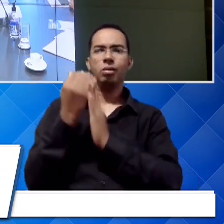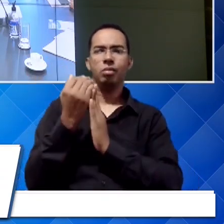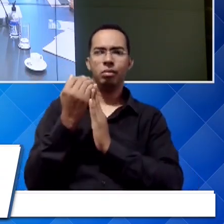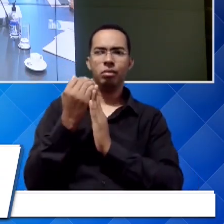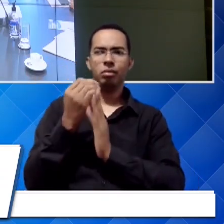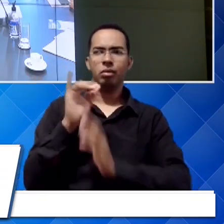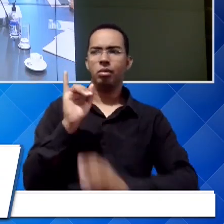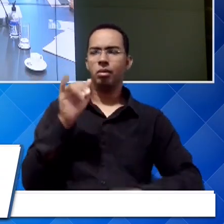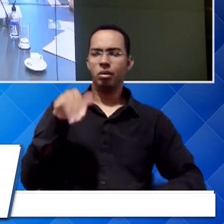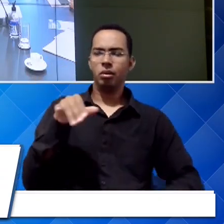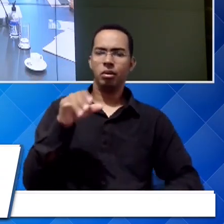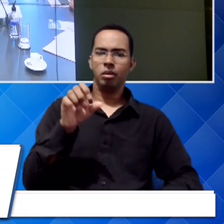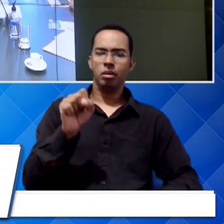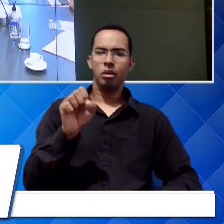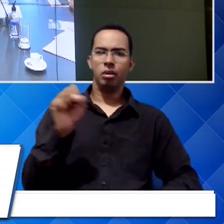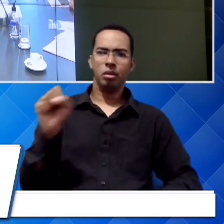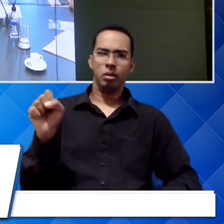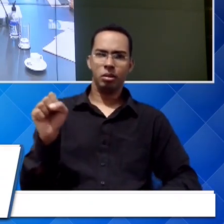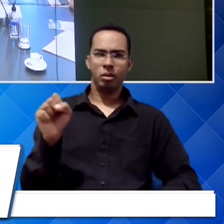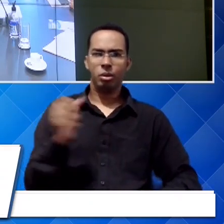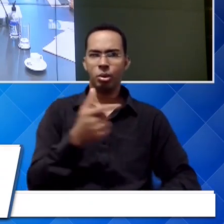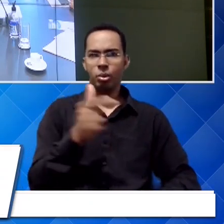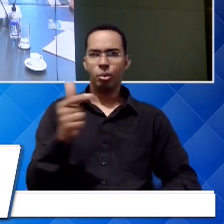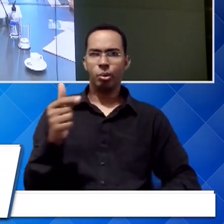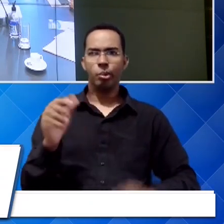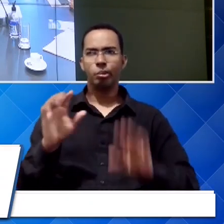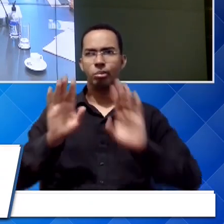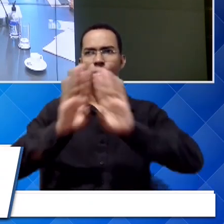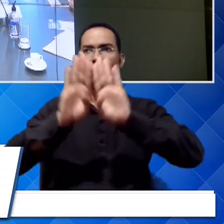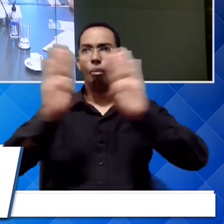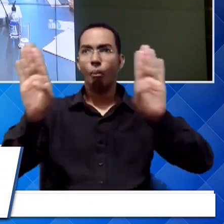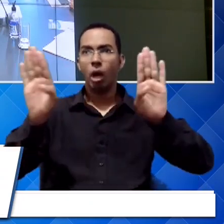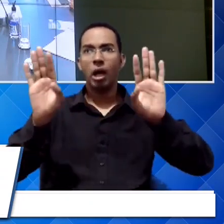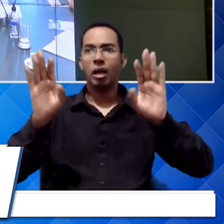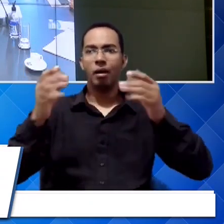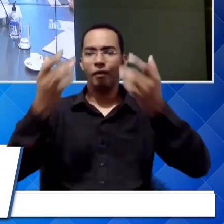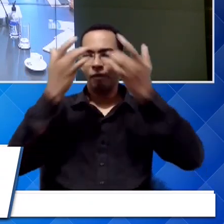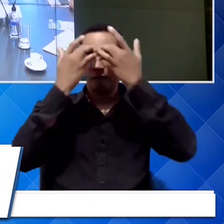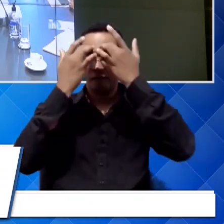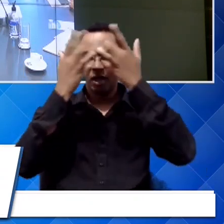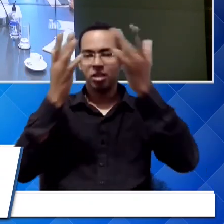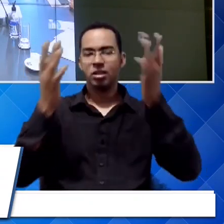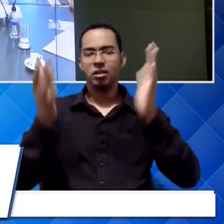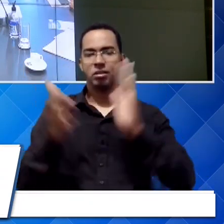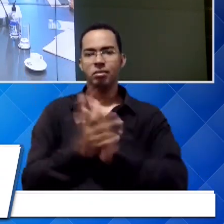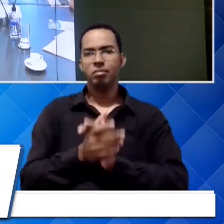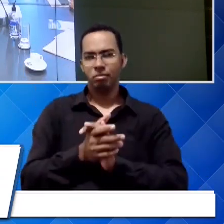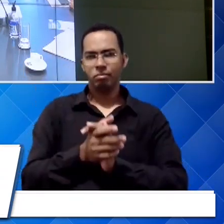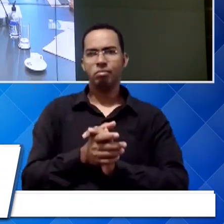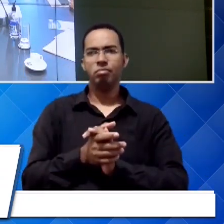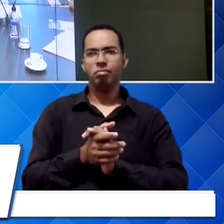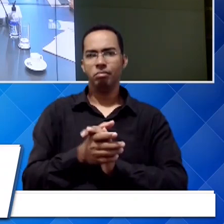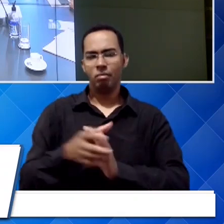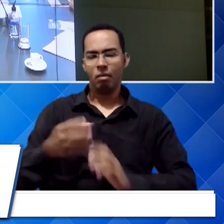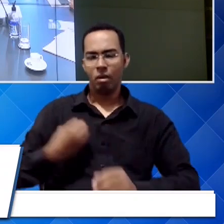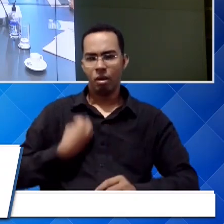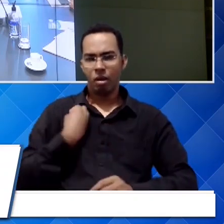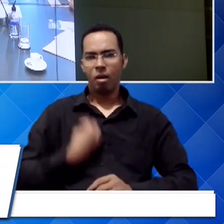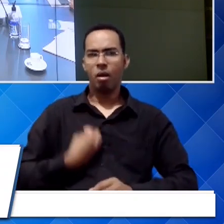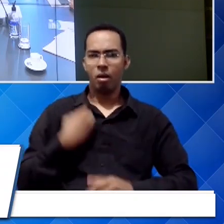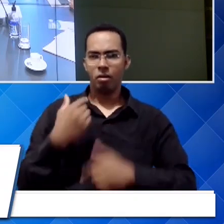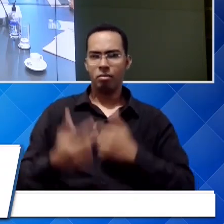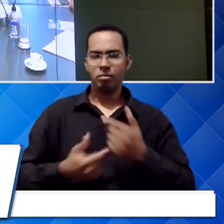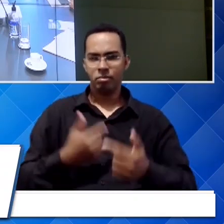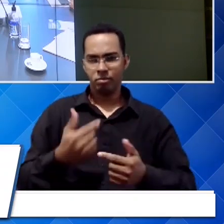INSS. Sem uma entrada que facilitasse a vida do trabalhador.